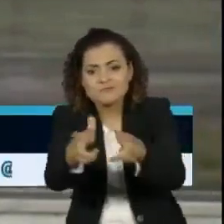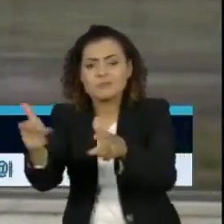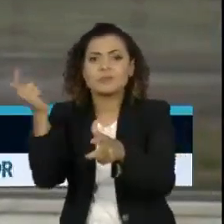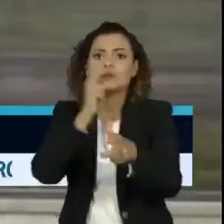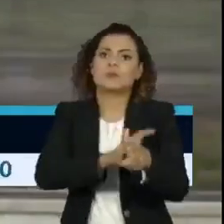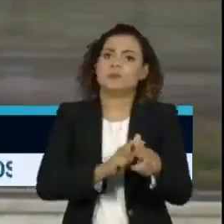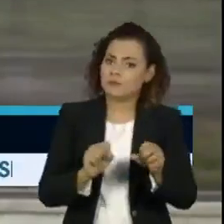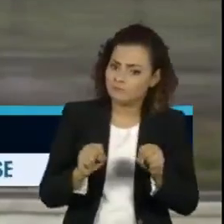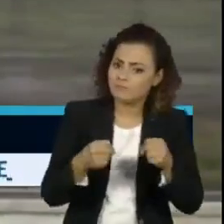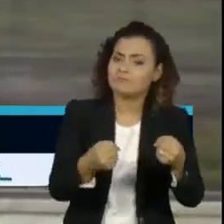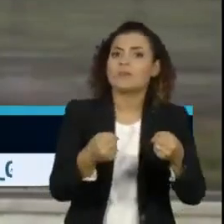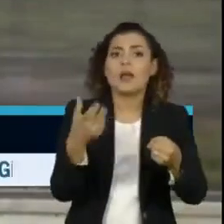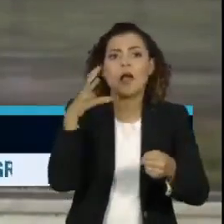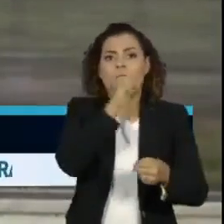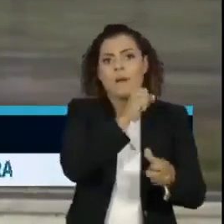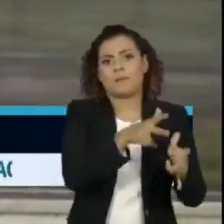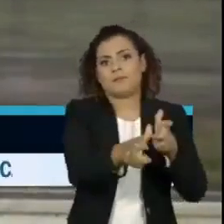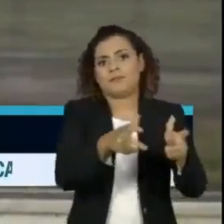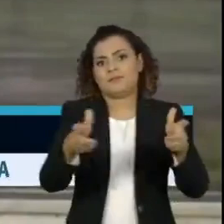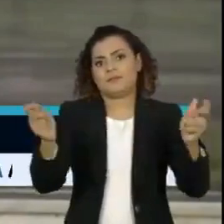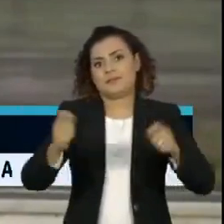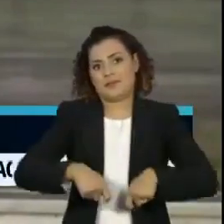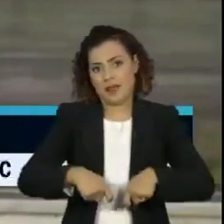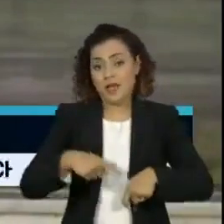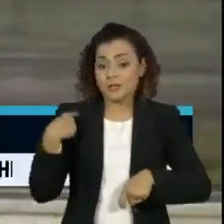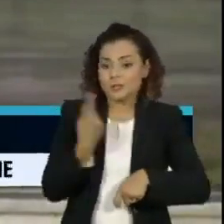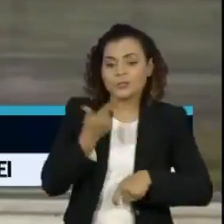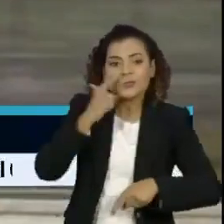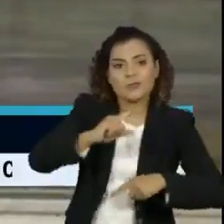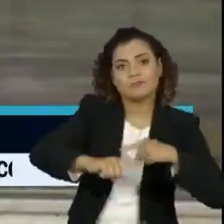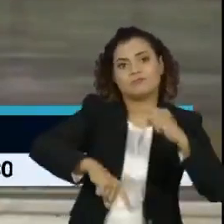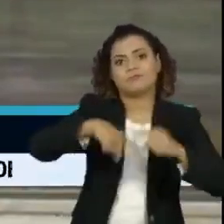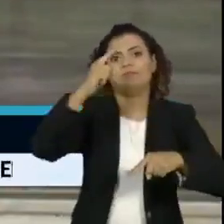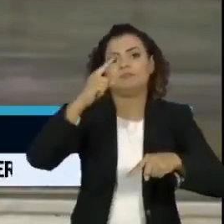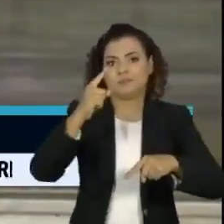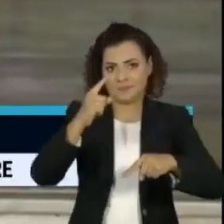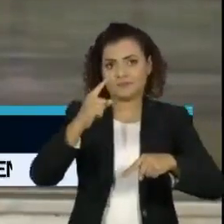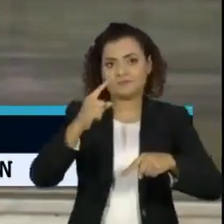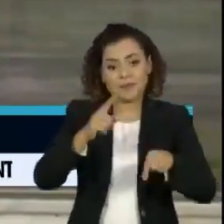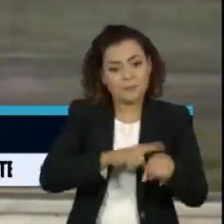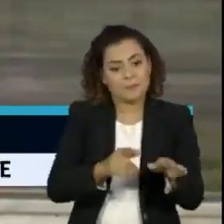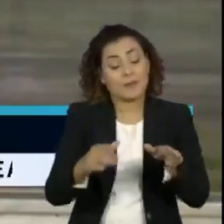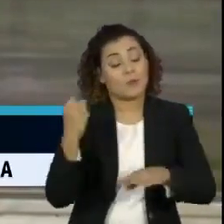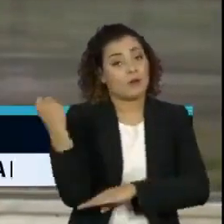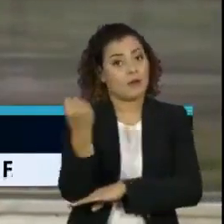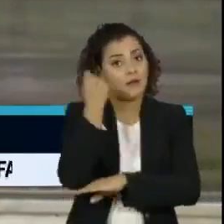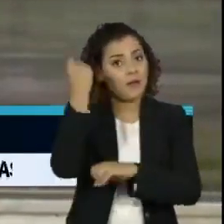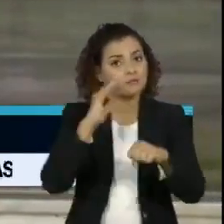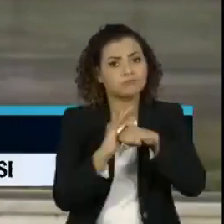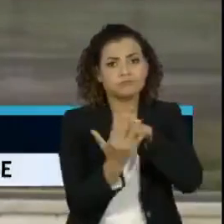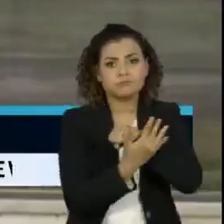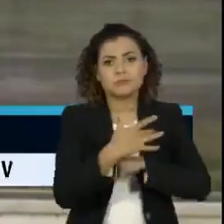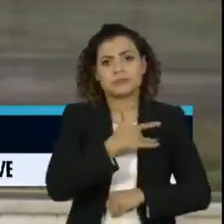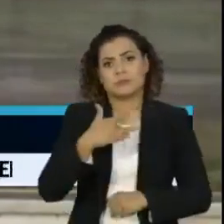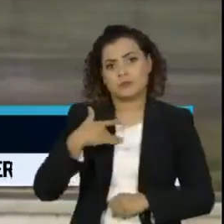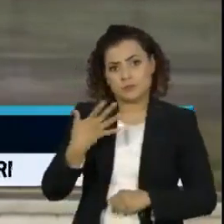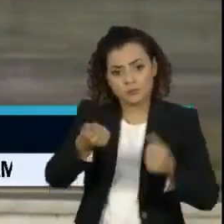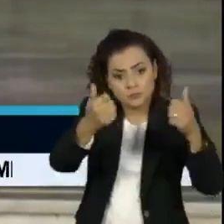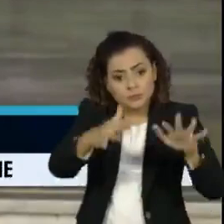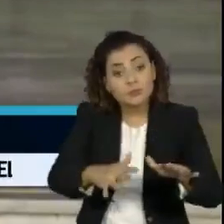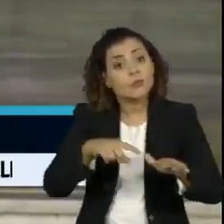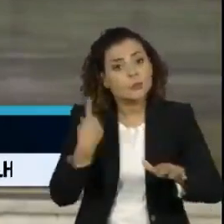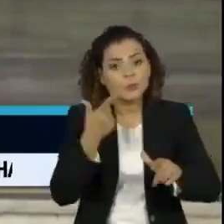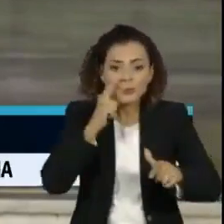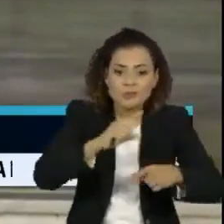vacinados, mais rapidamente sairemos desta gravíssima crise de saúde e